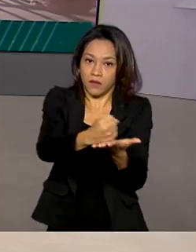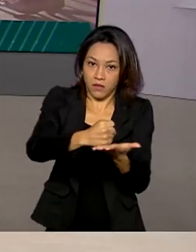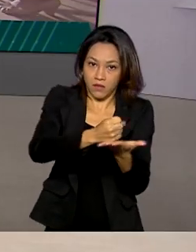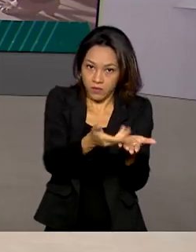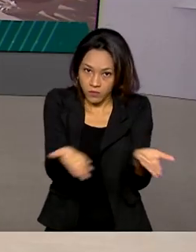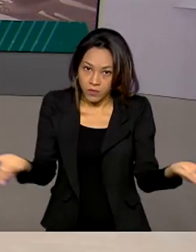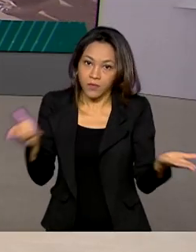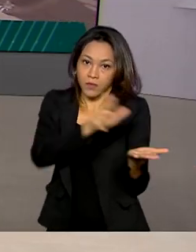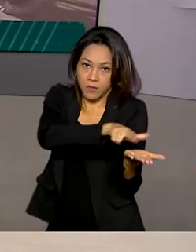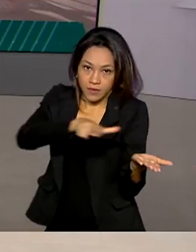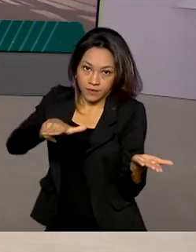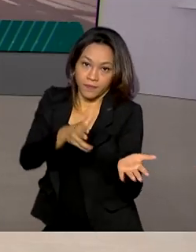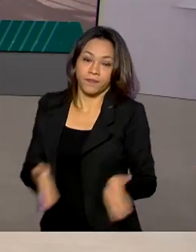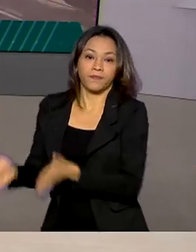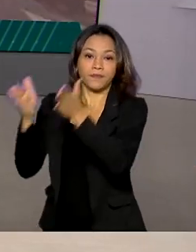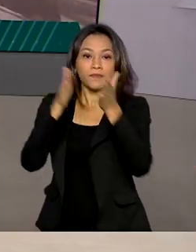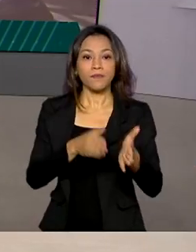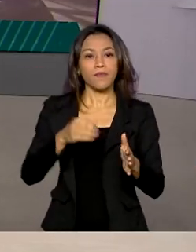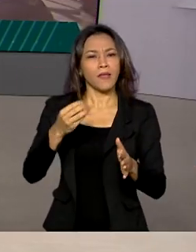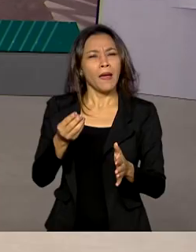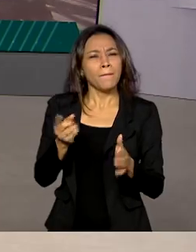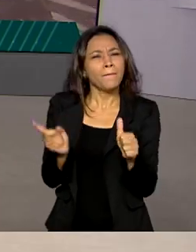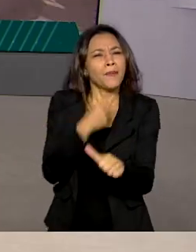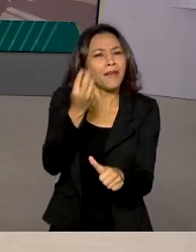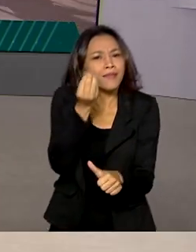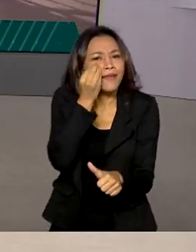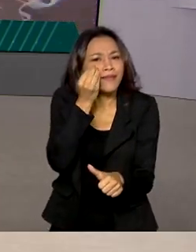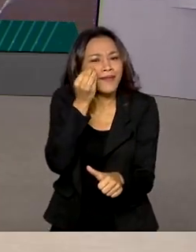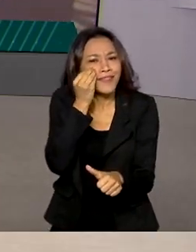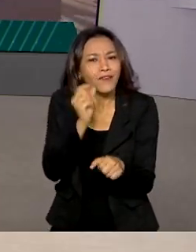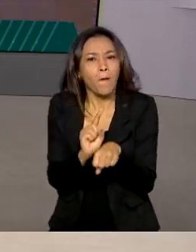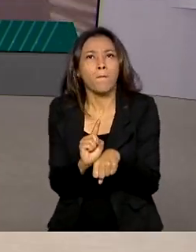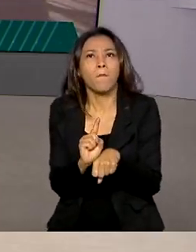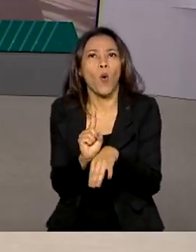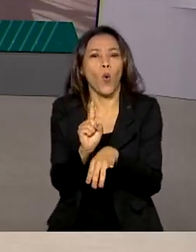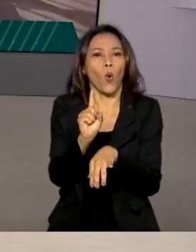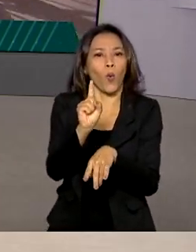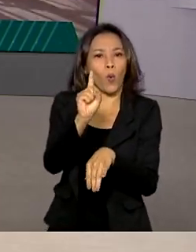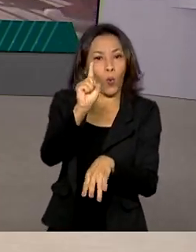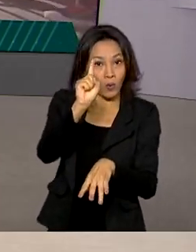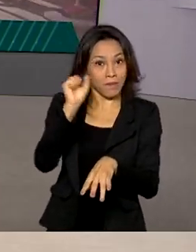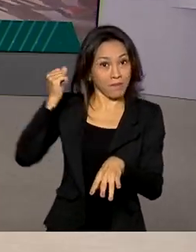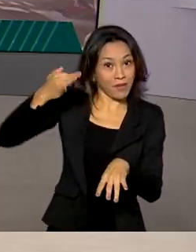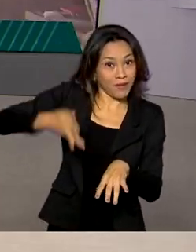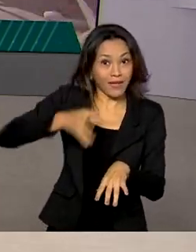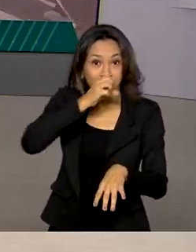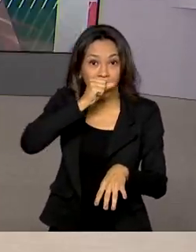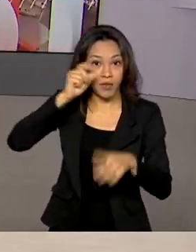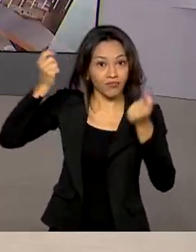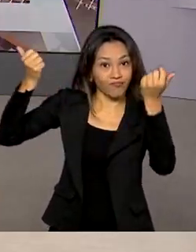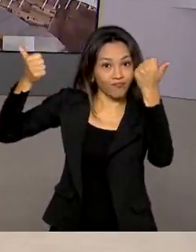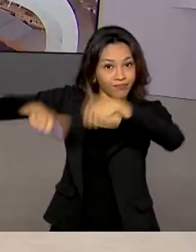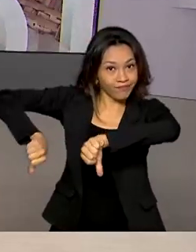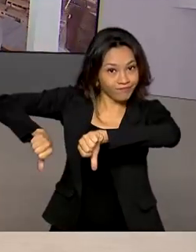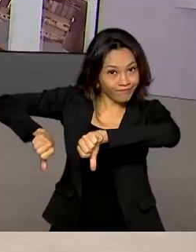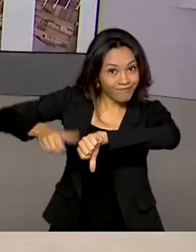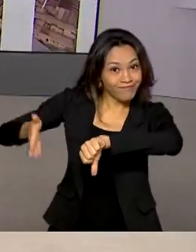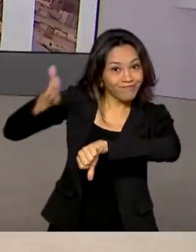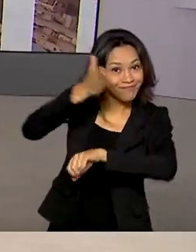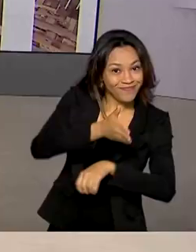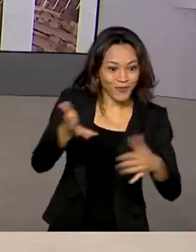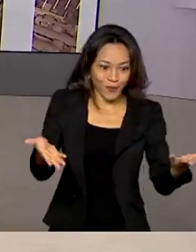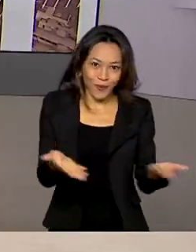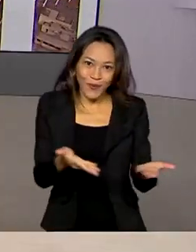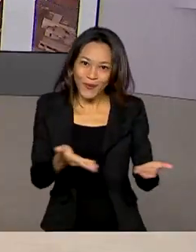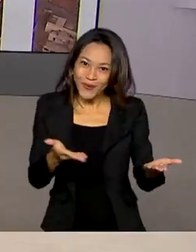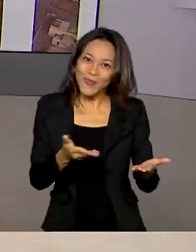A primeira tentativa de lançamento do nanossatélite brasileiro na madrugada de sábado não deu certo. Mas, na madrugada de